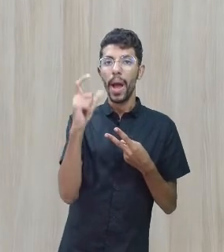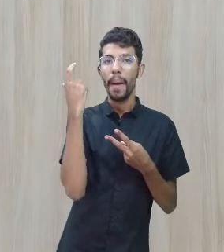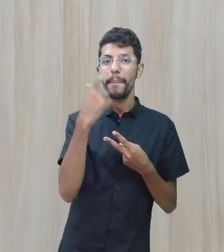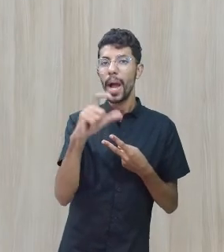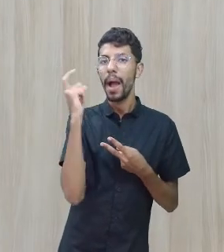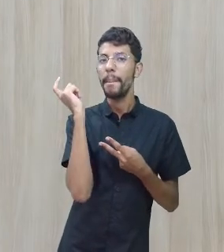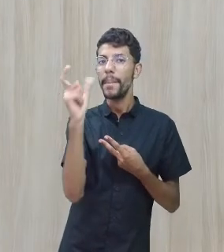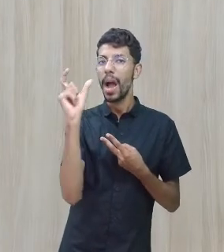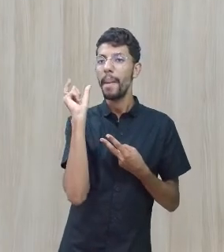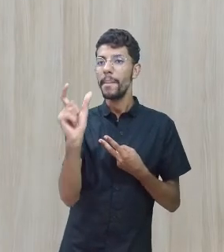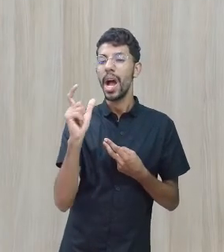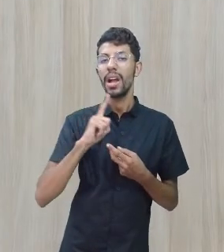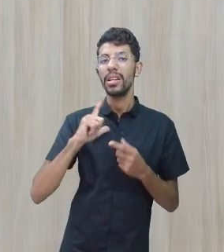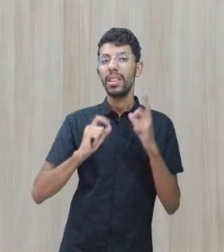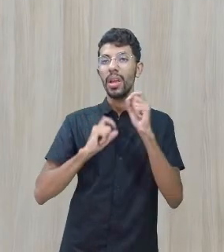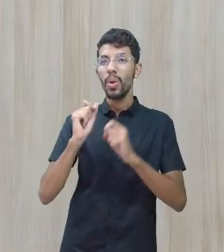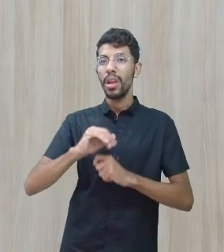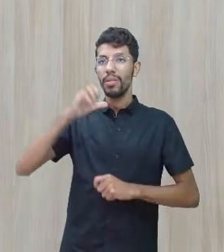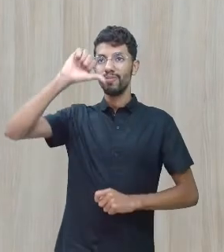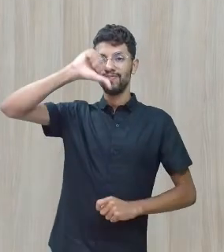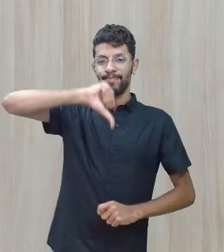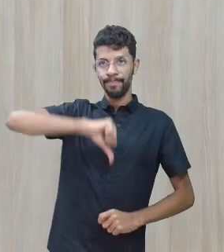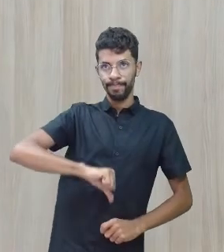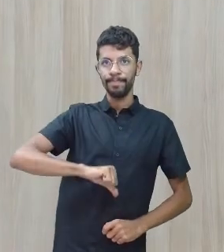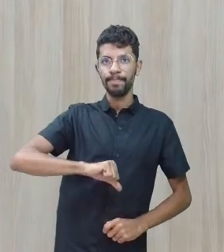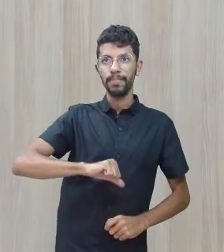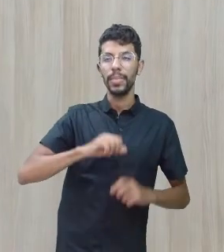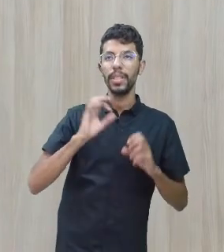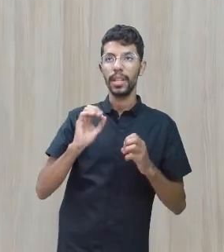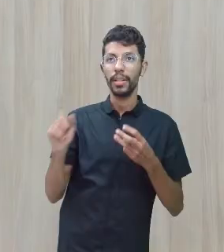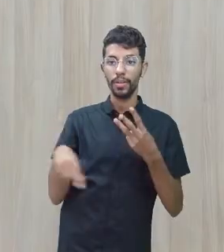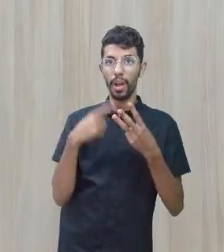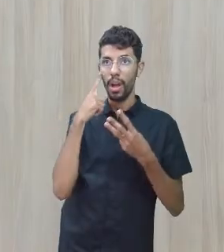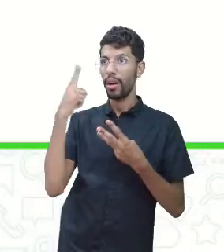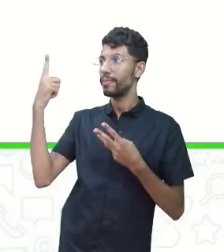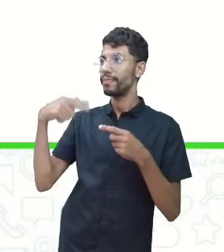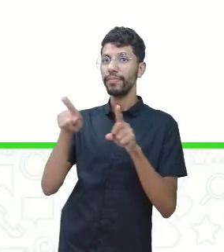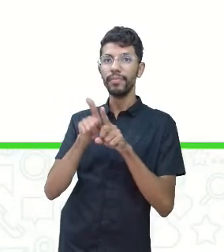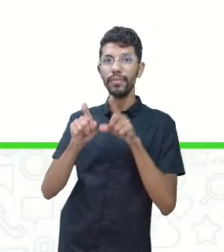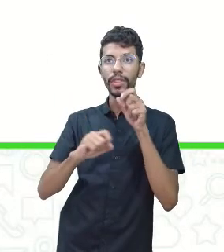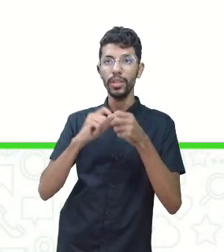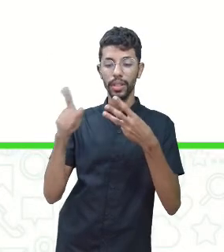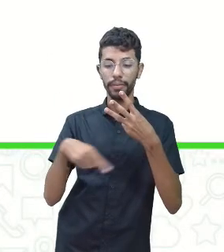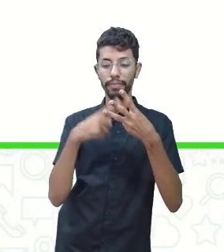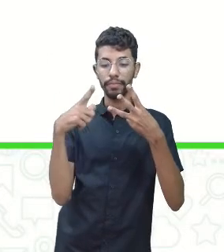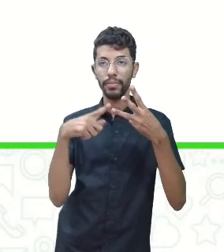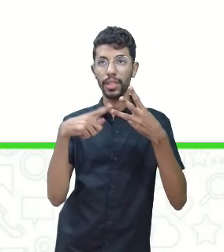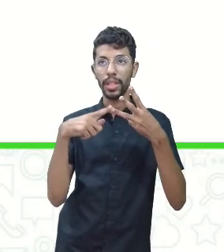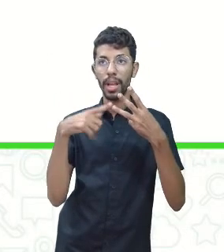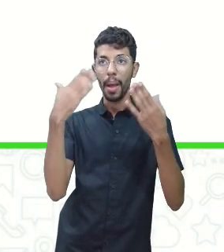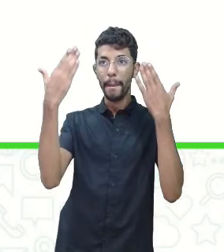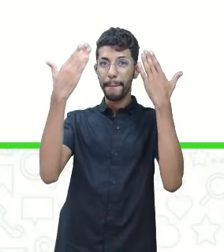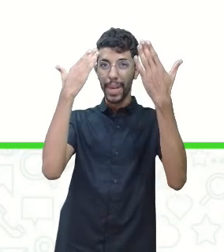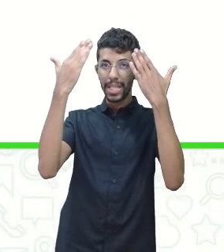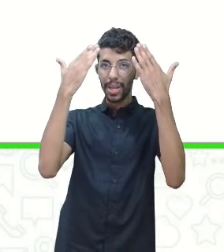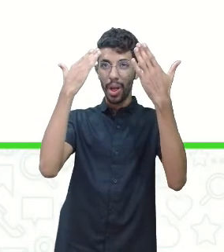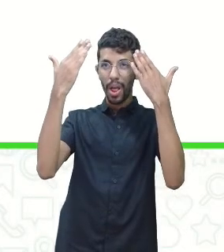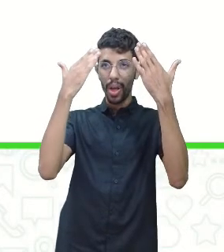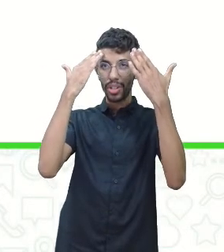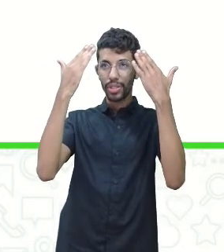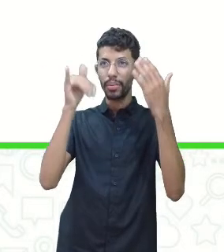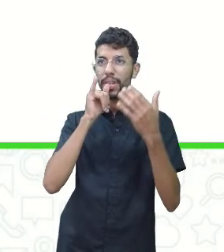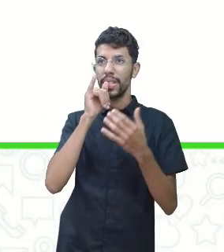deixam com autoestima lá embaixo. Também há o psicológico, que é aquele que fala,